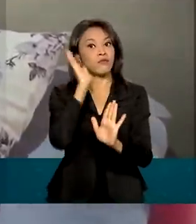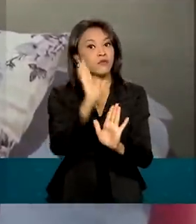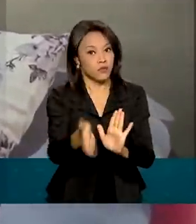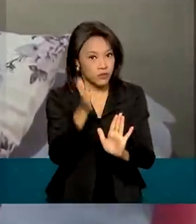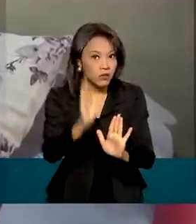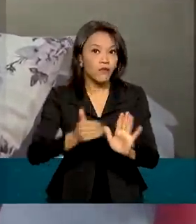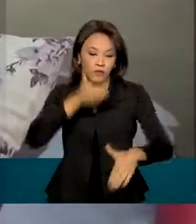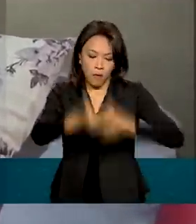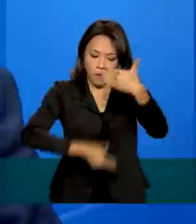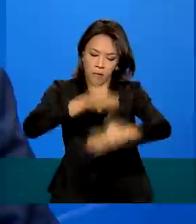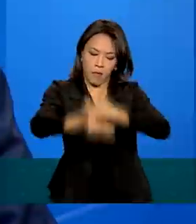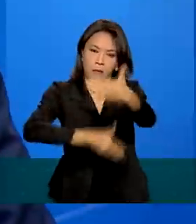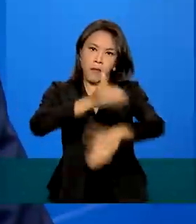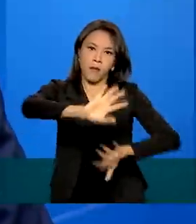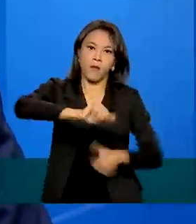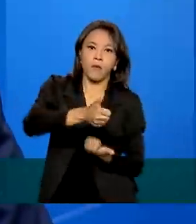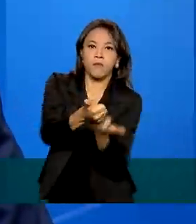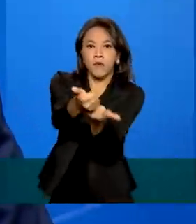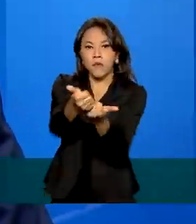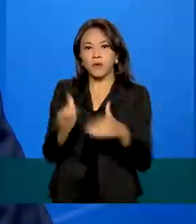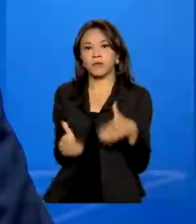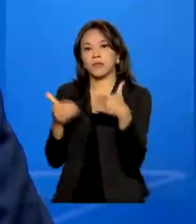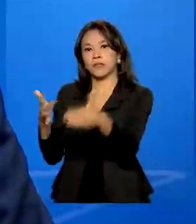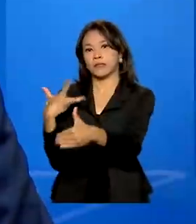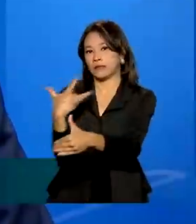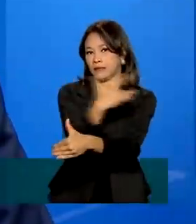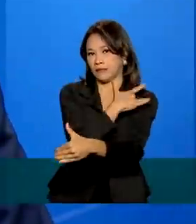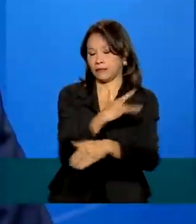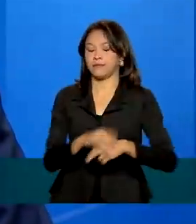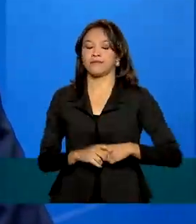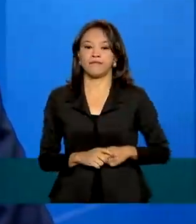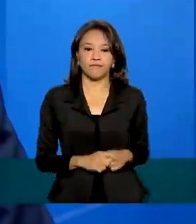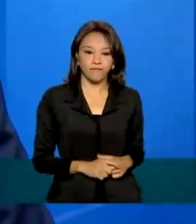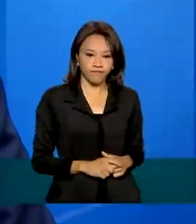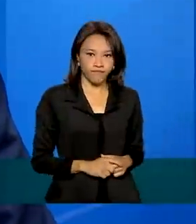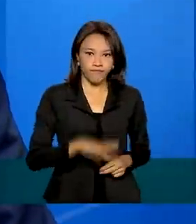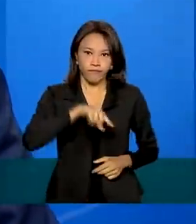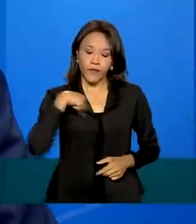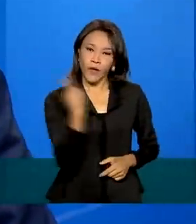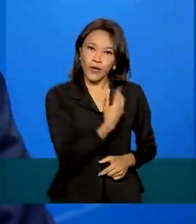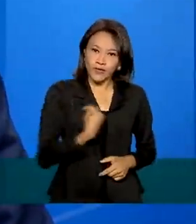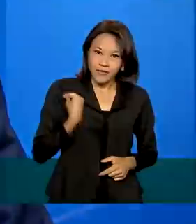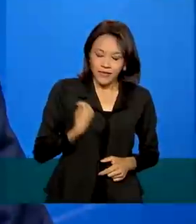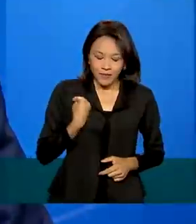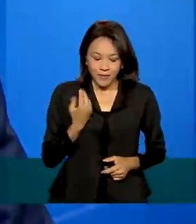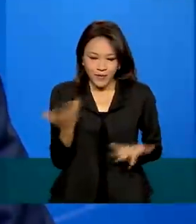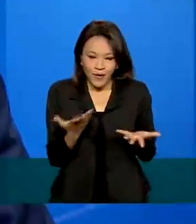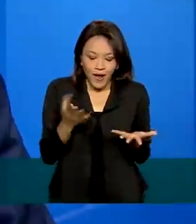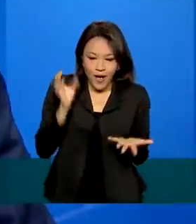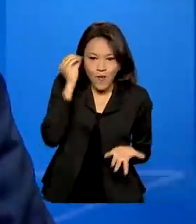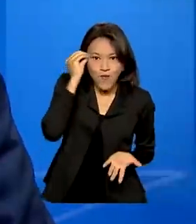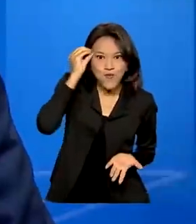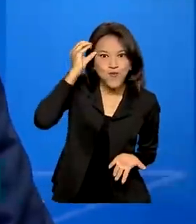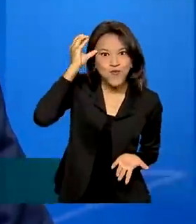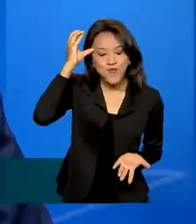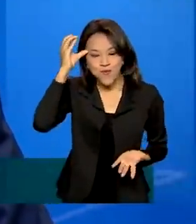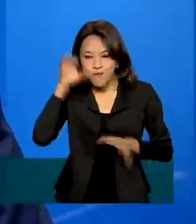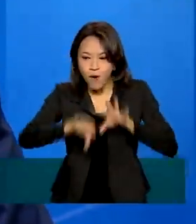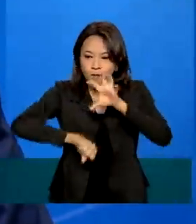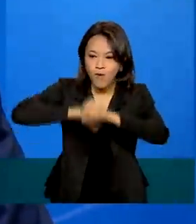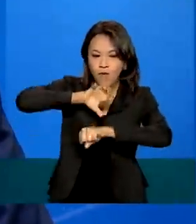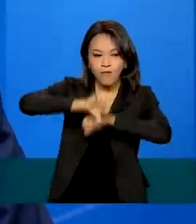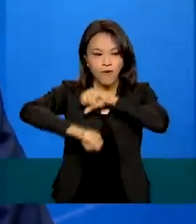do Ministério da Saúde. Nós vivemos na luz do conhecimento, da ciência